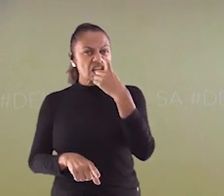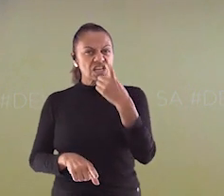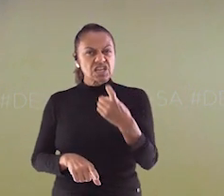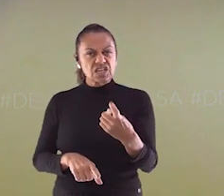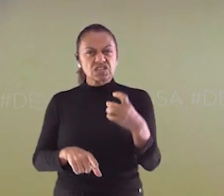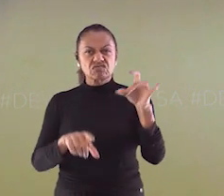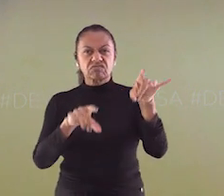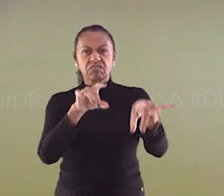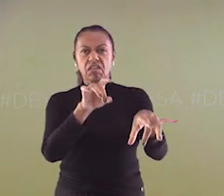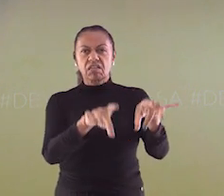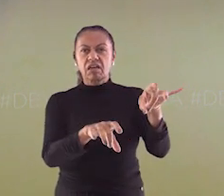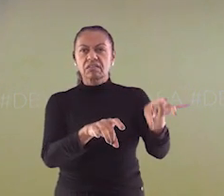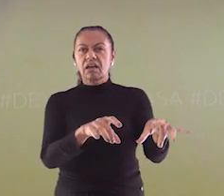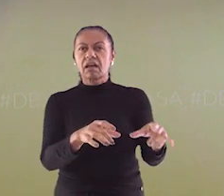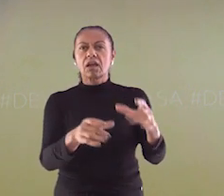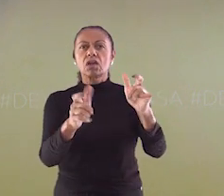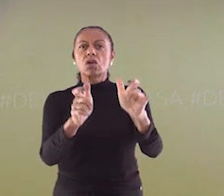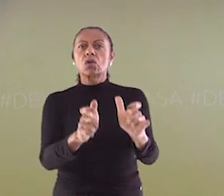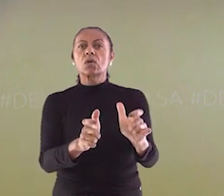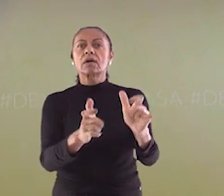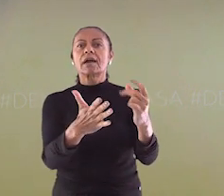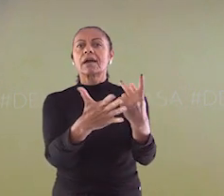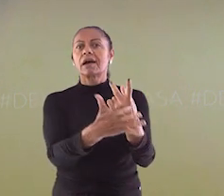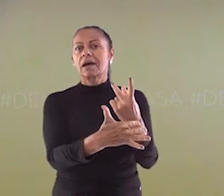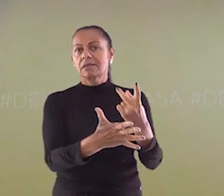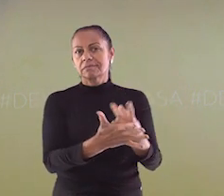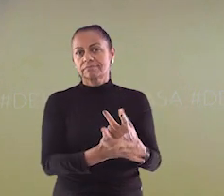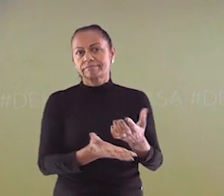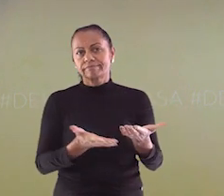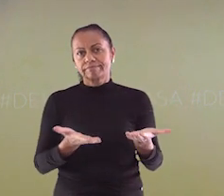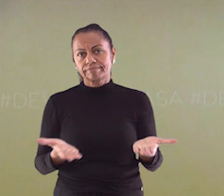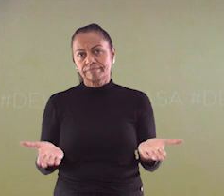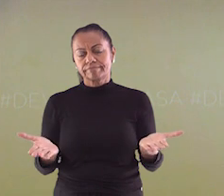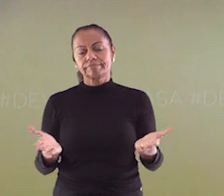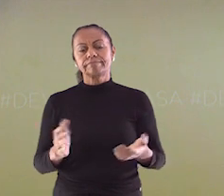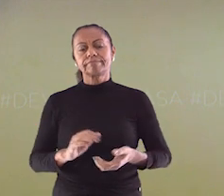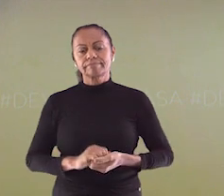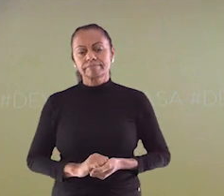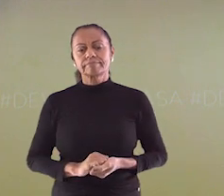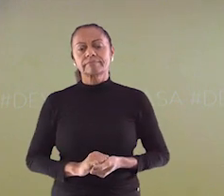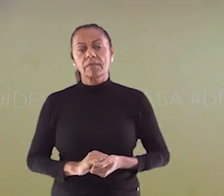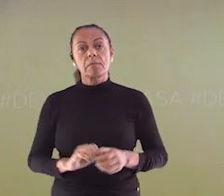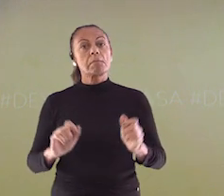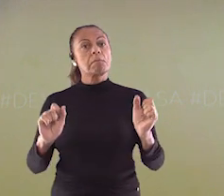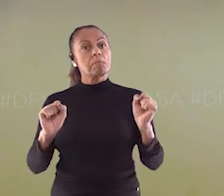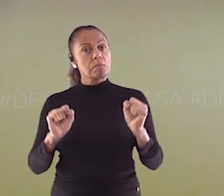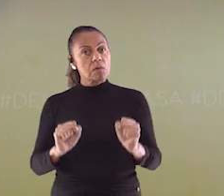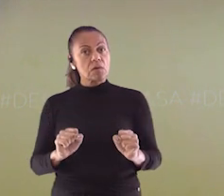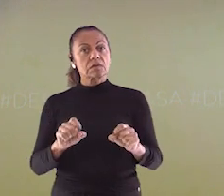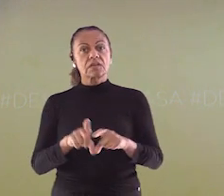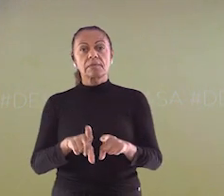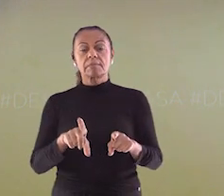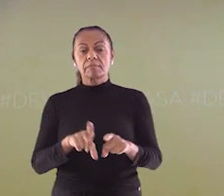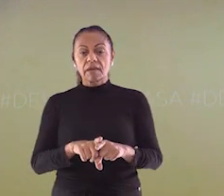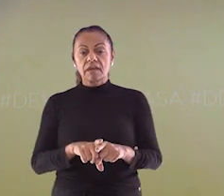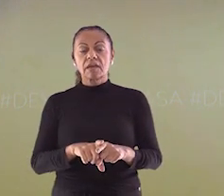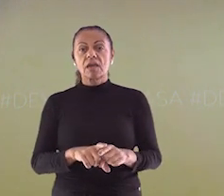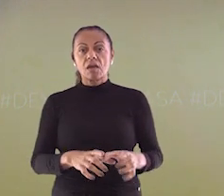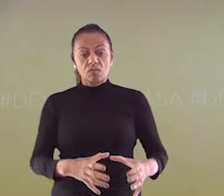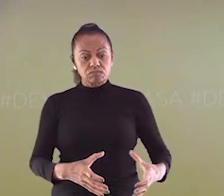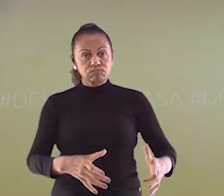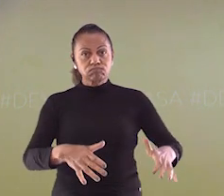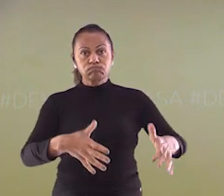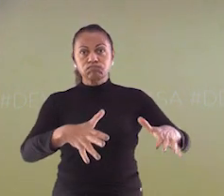ao mau descarte do lixo, que consumimos diariamente. Quando este é descartado de forma errada,